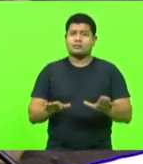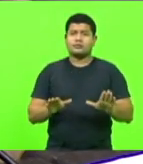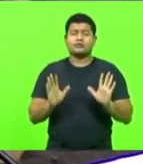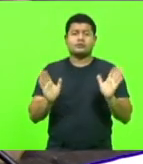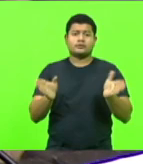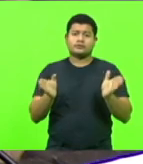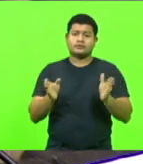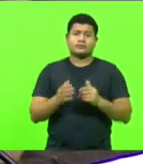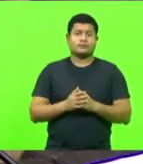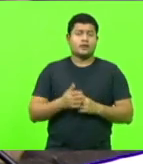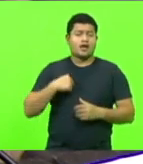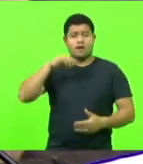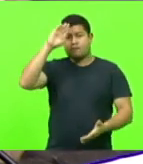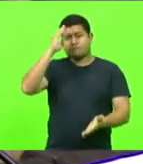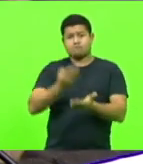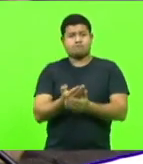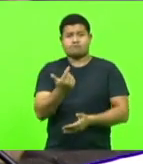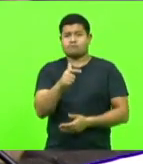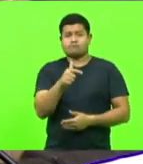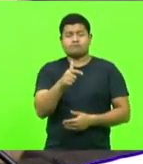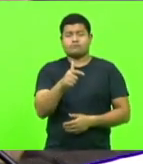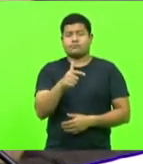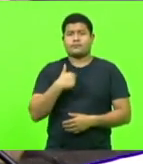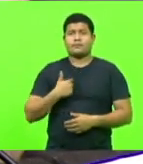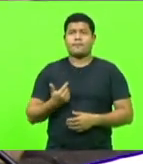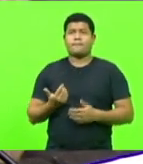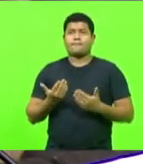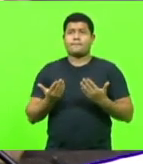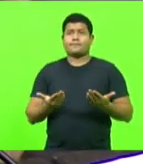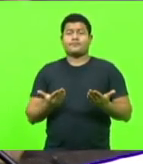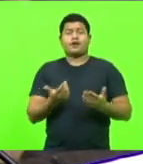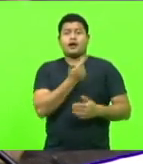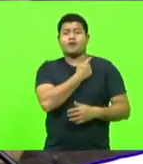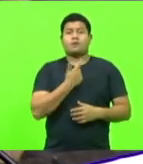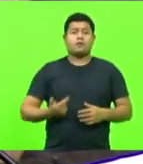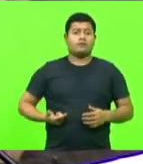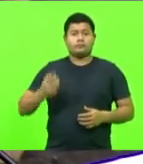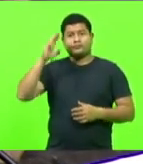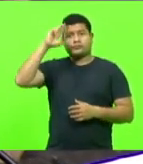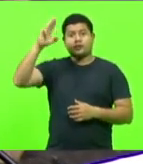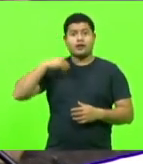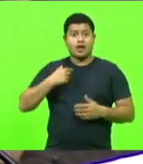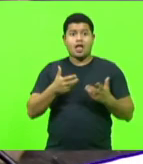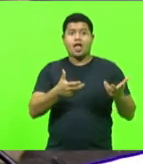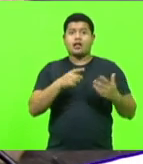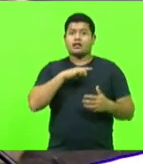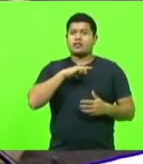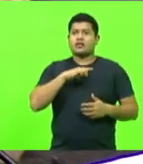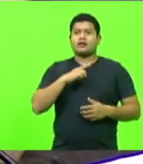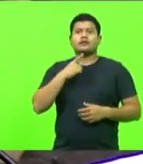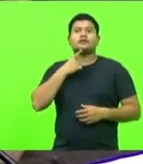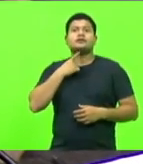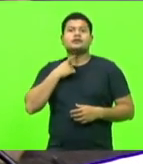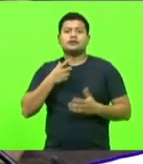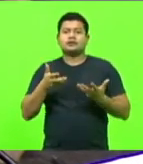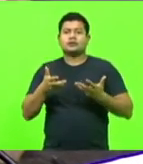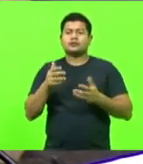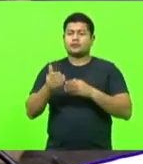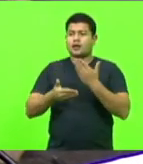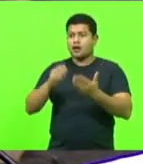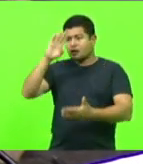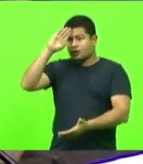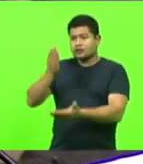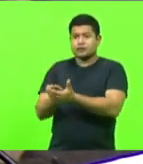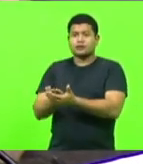crença, eu não acredito mais que o governo Moisés acredite na iniciativa privada, na livre